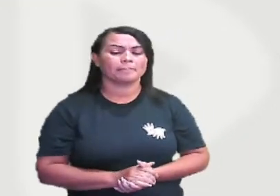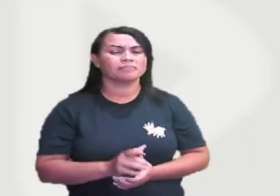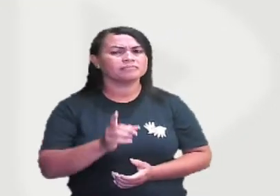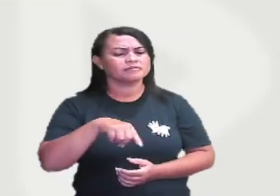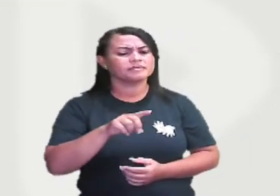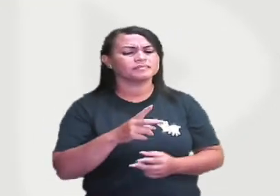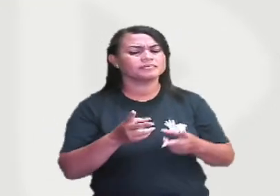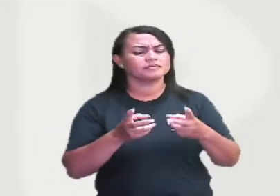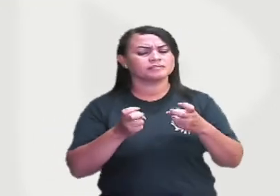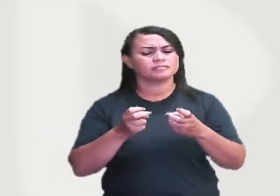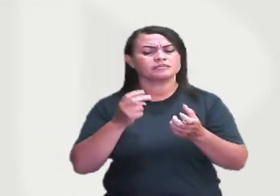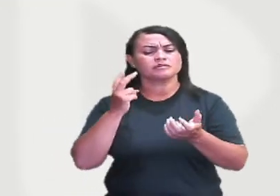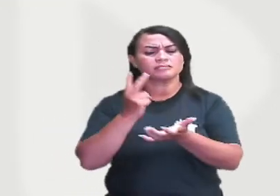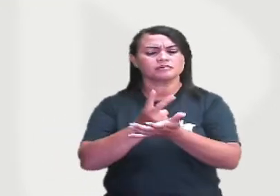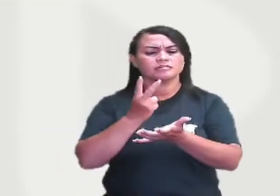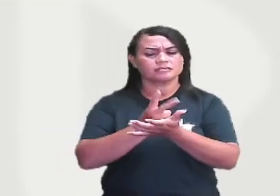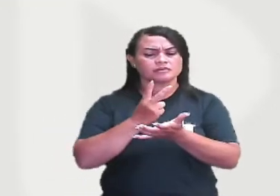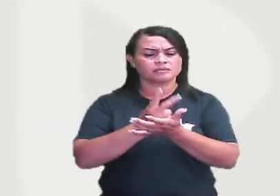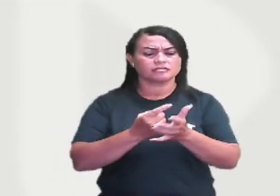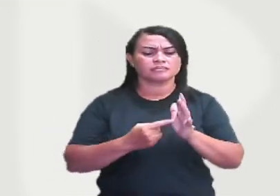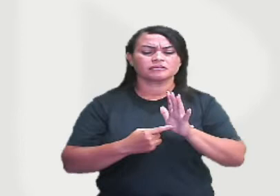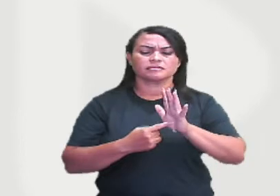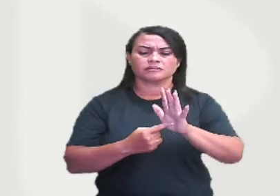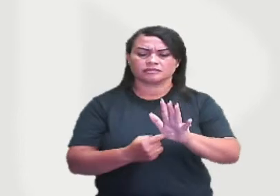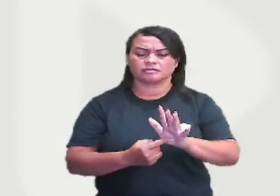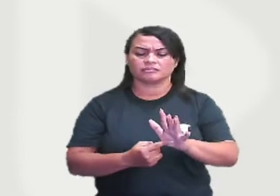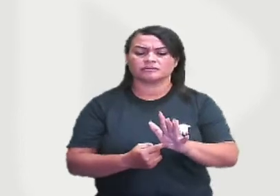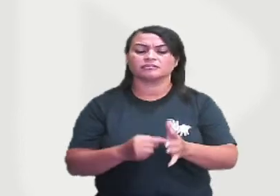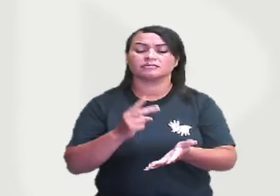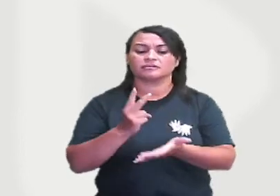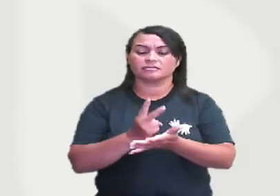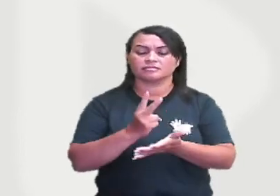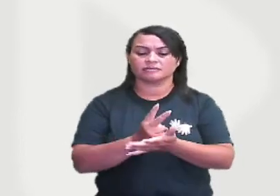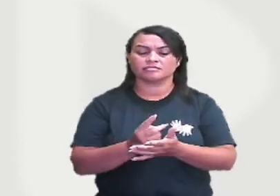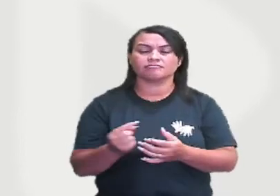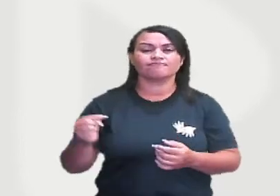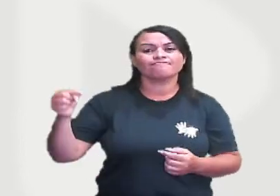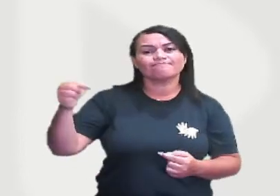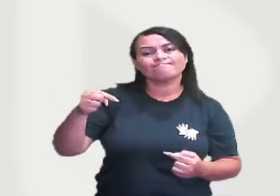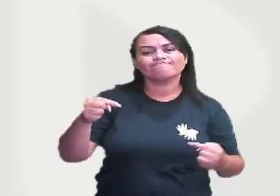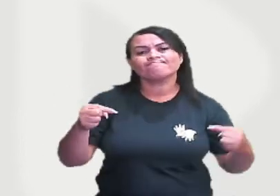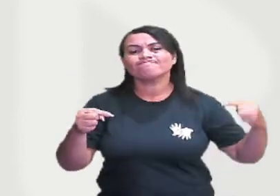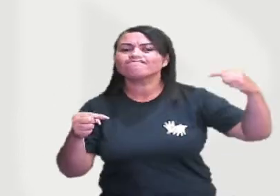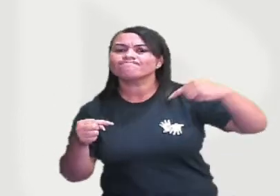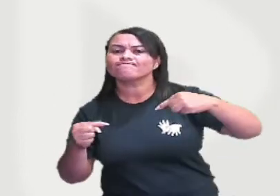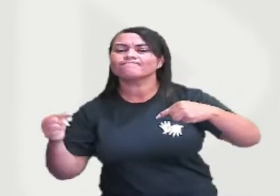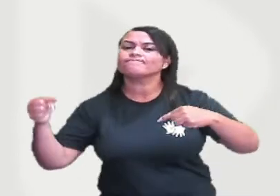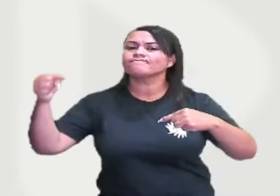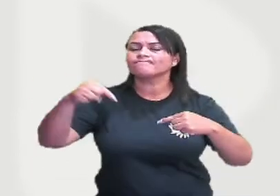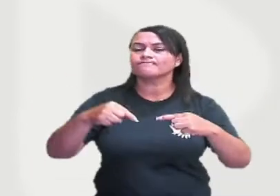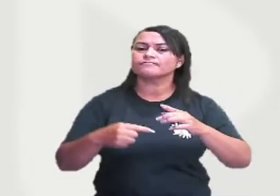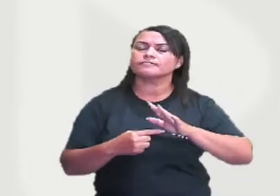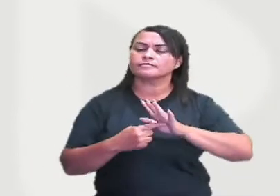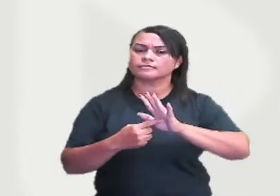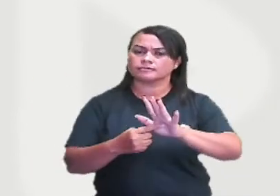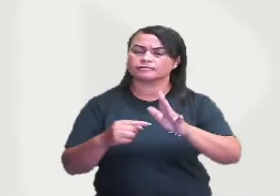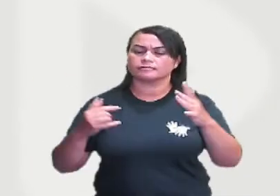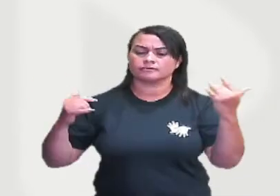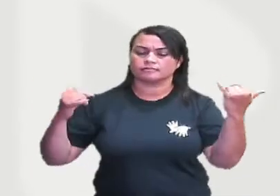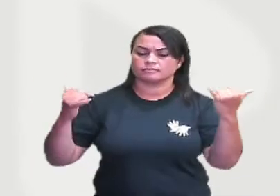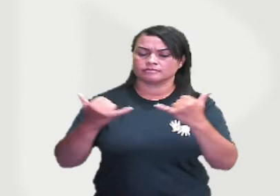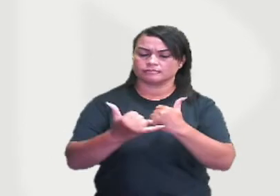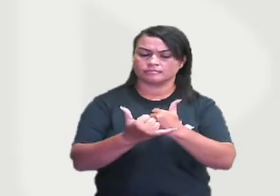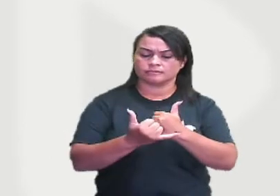Você percebeu que quando representamos uma cadeia alimentar, nós estamos utilizando as setas, né? Que vão indicar esse sentido do fluxo de energia.